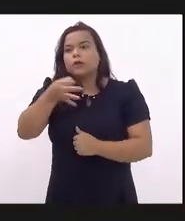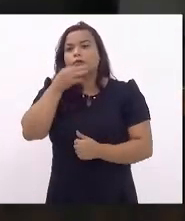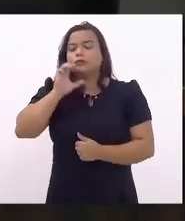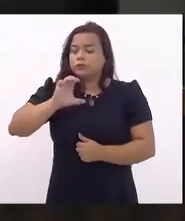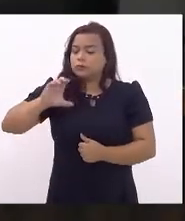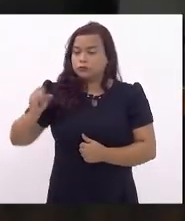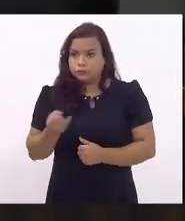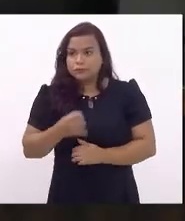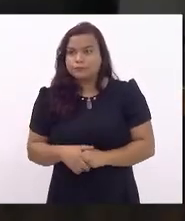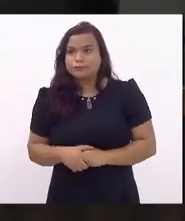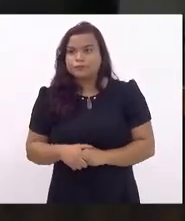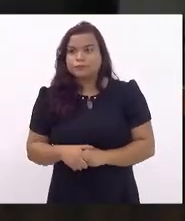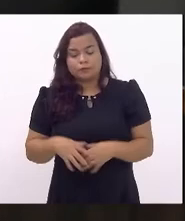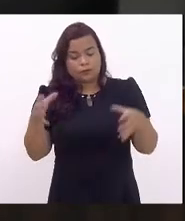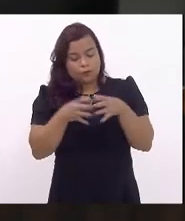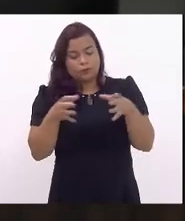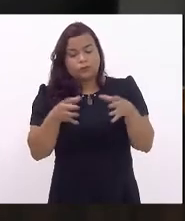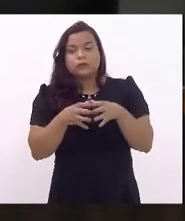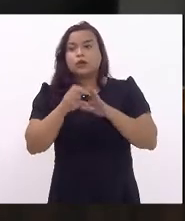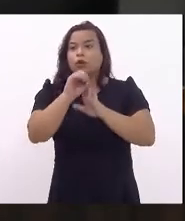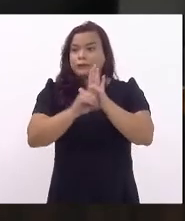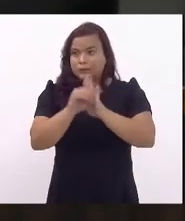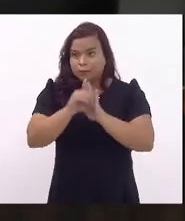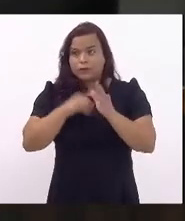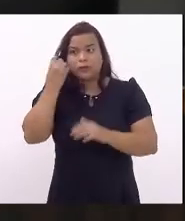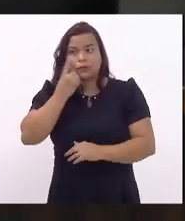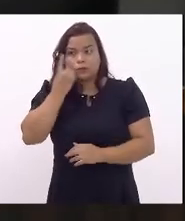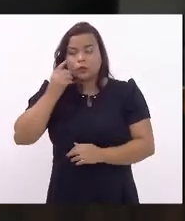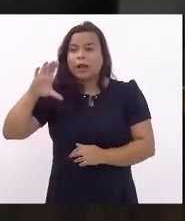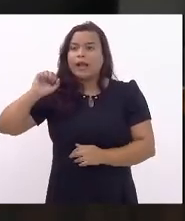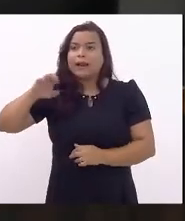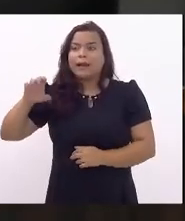Obrigado. Pela Comissão de Orçamento, deputado Márcio Canella.